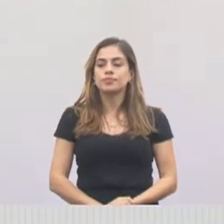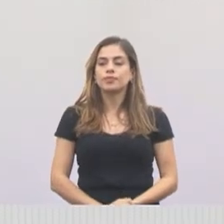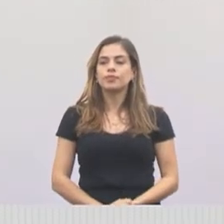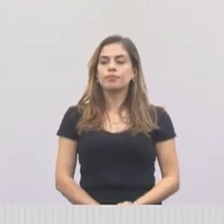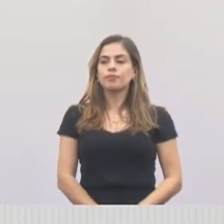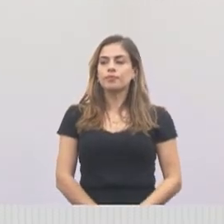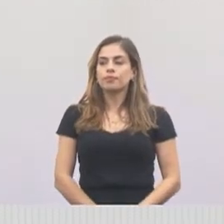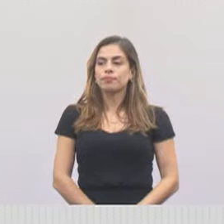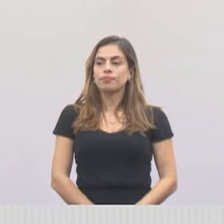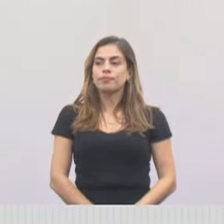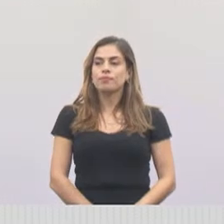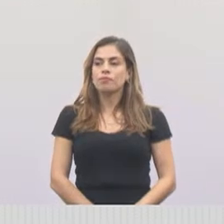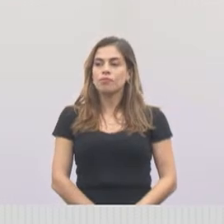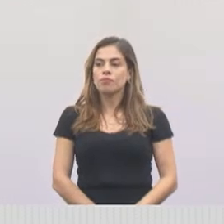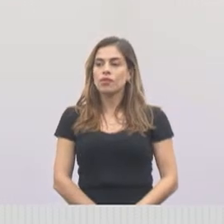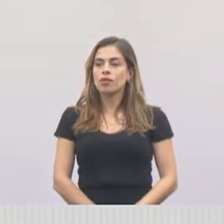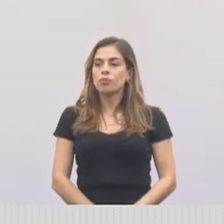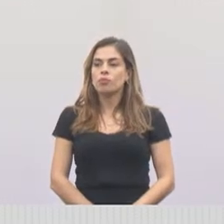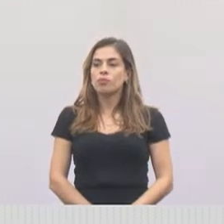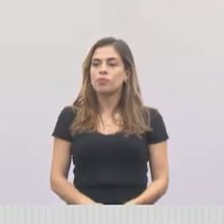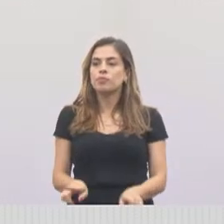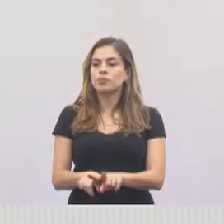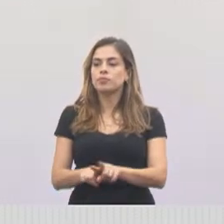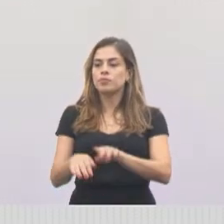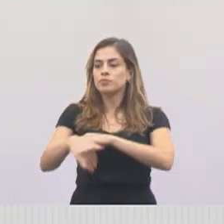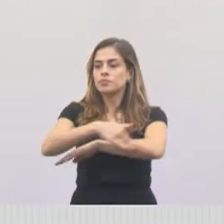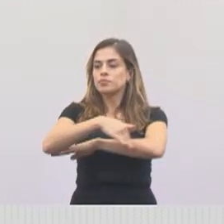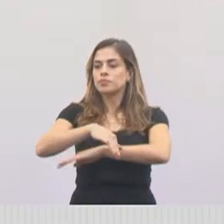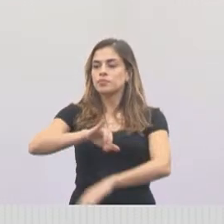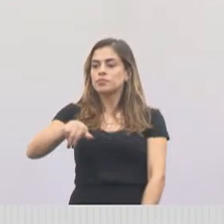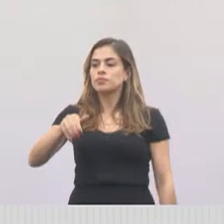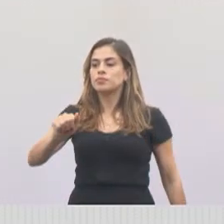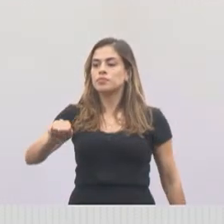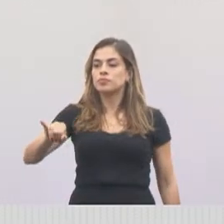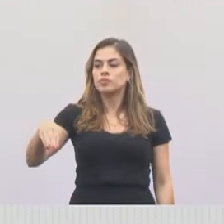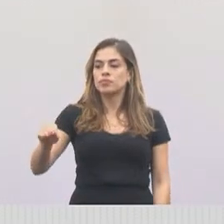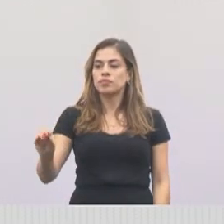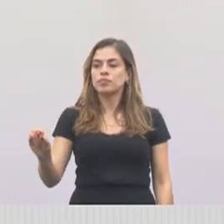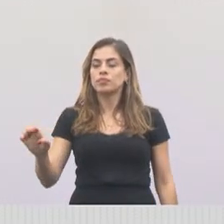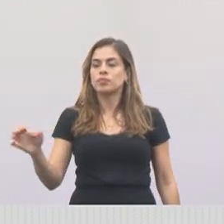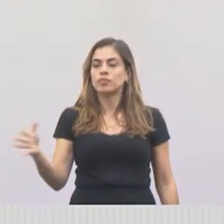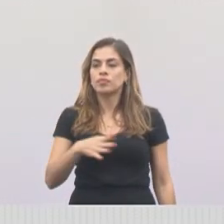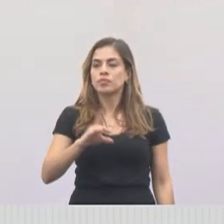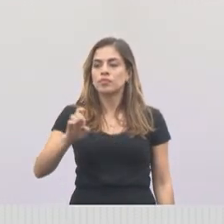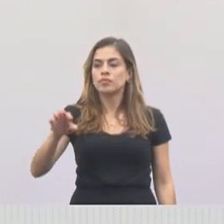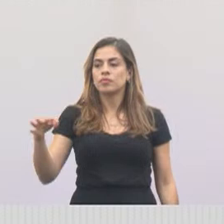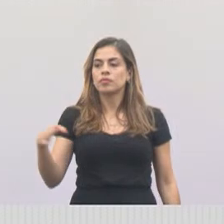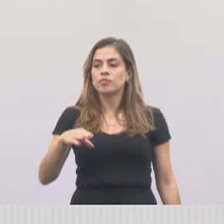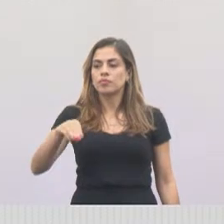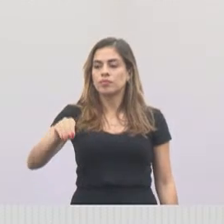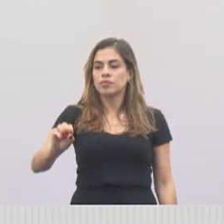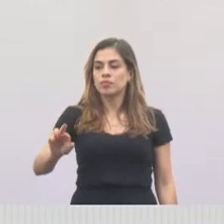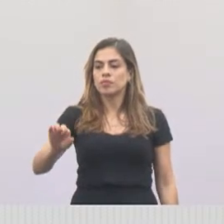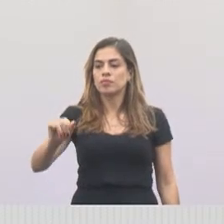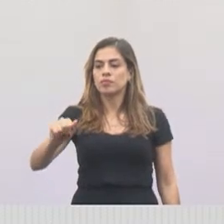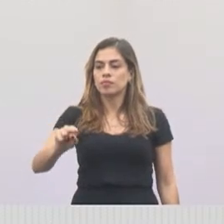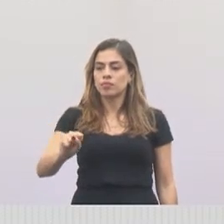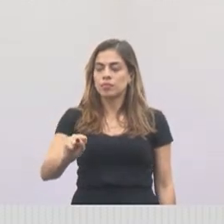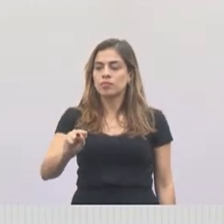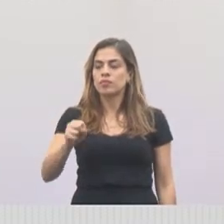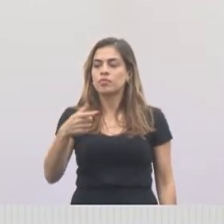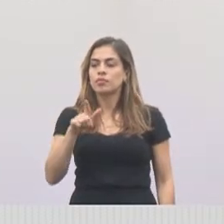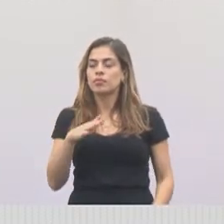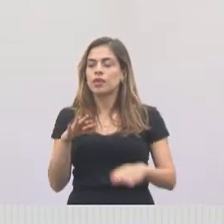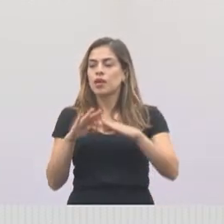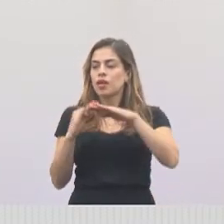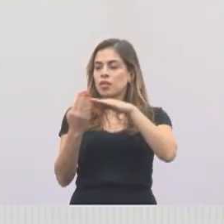Pode ir para a próxima? Também ali na rua Jair Moraes. Jair Moraes é ali na... Bem naquela velhinha da